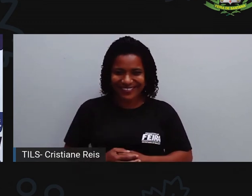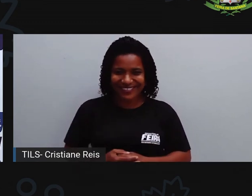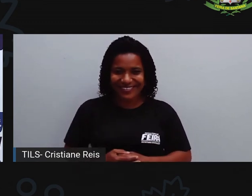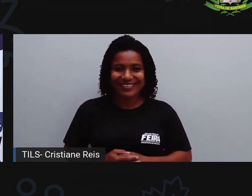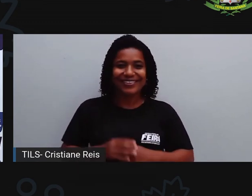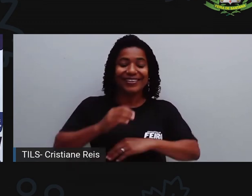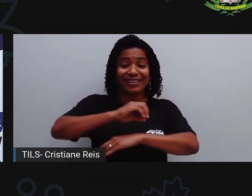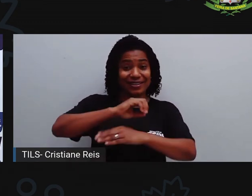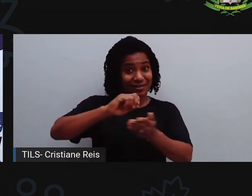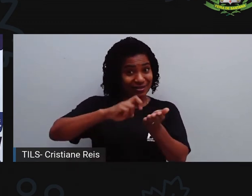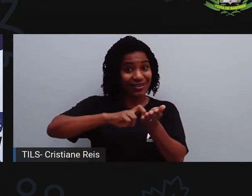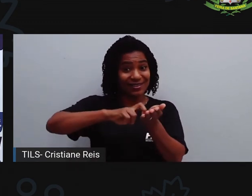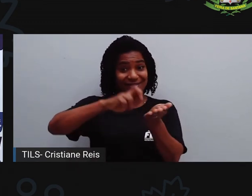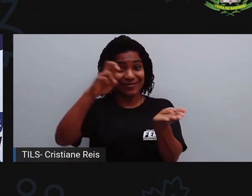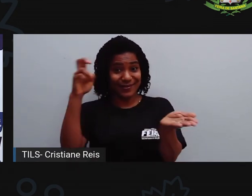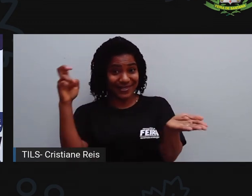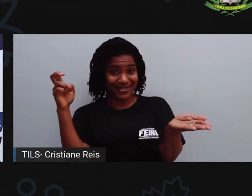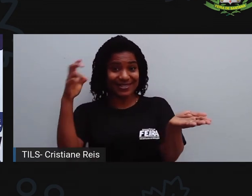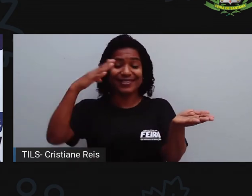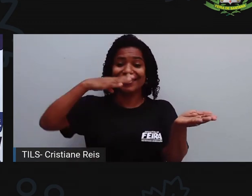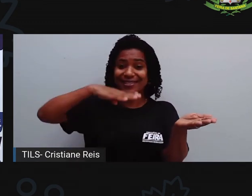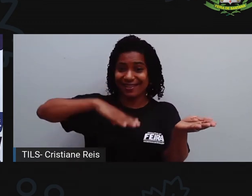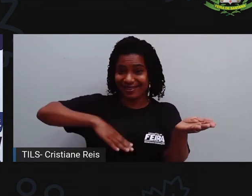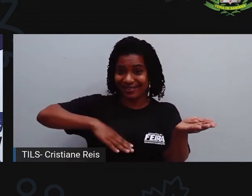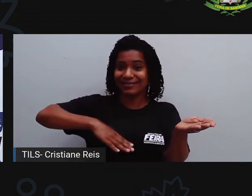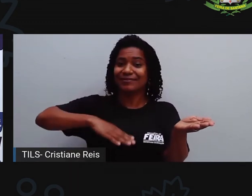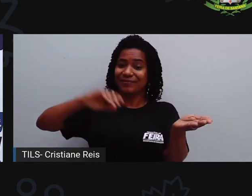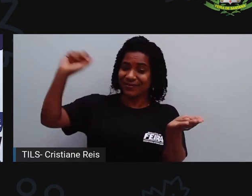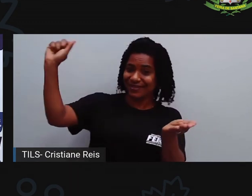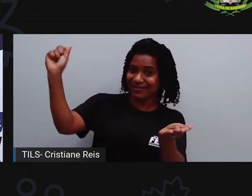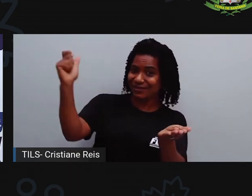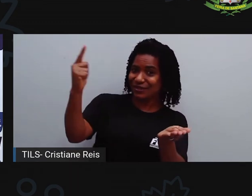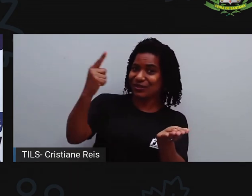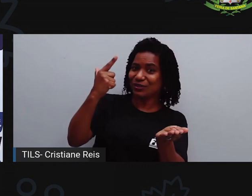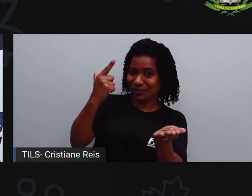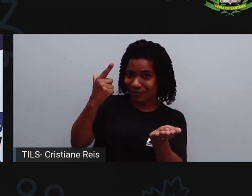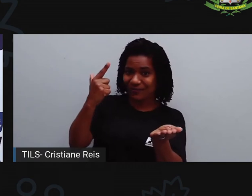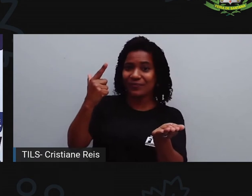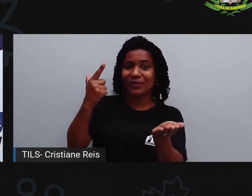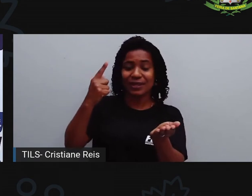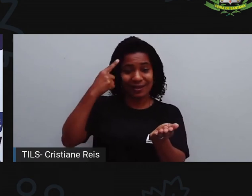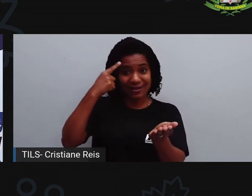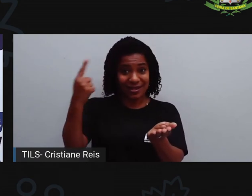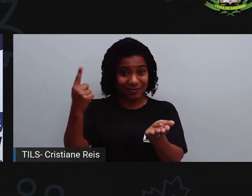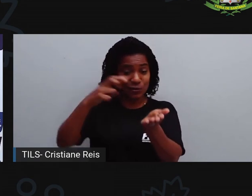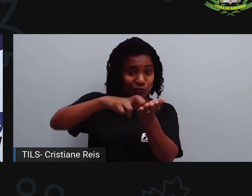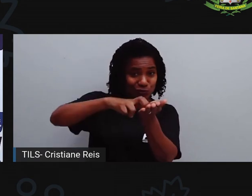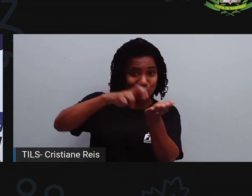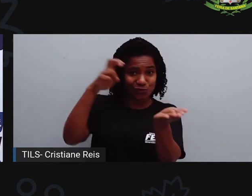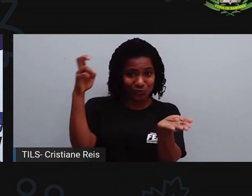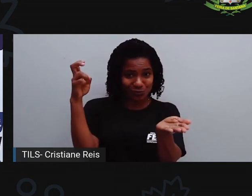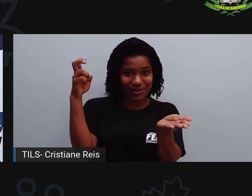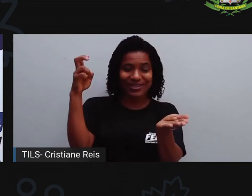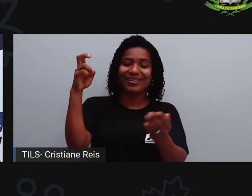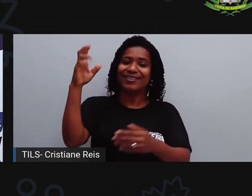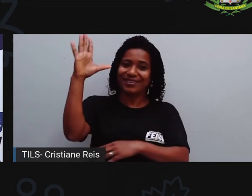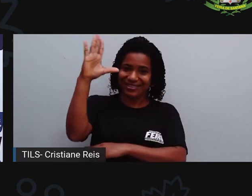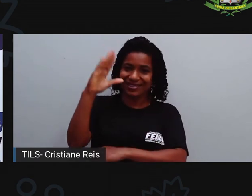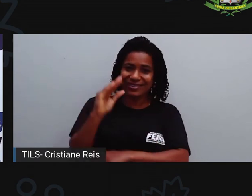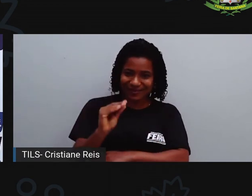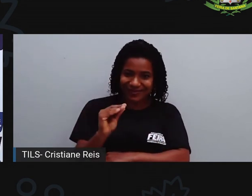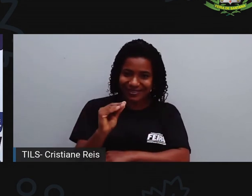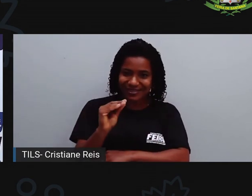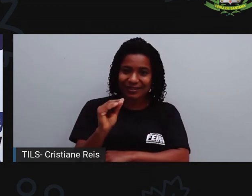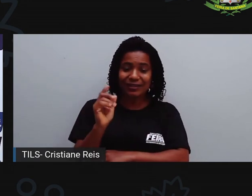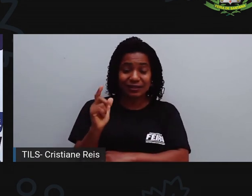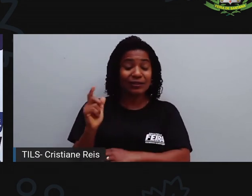a parte clara do dia, né? O dia vai ser dividido entre dia e noite. A parte clara e a